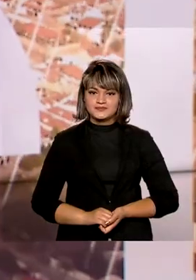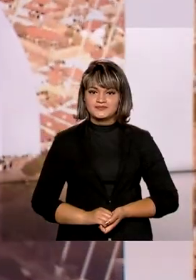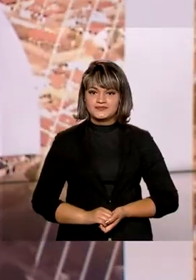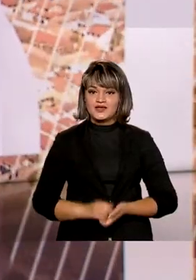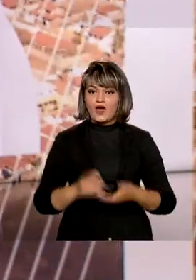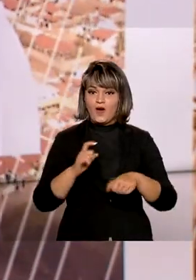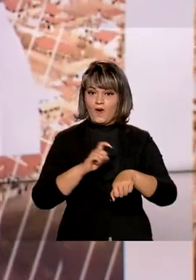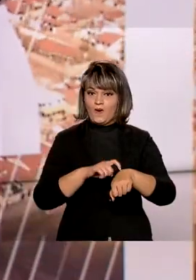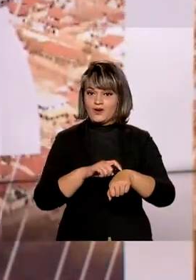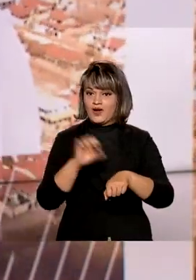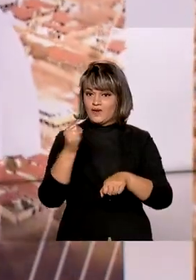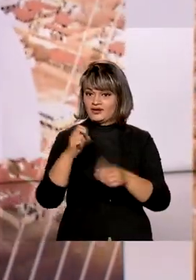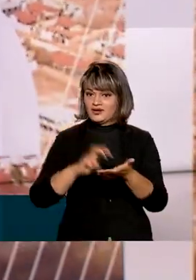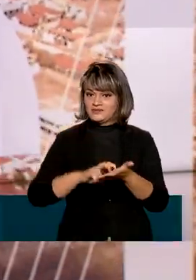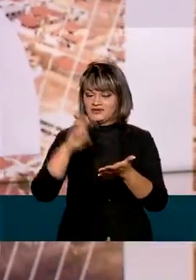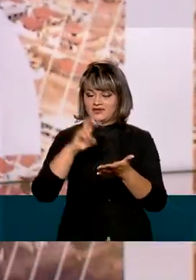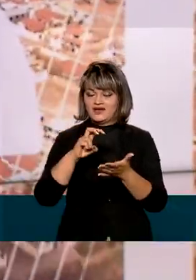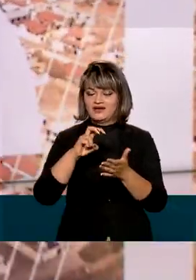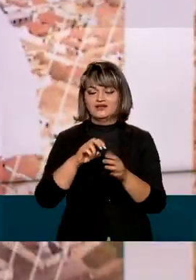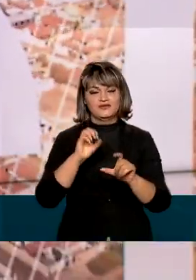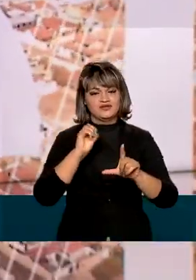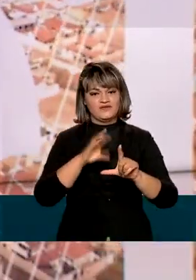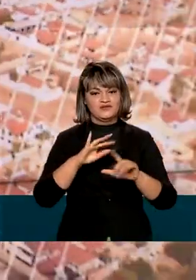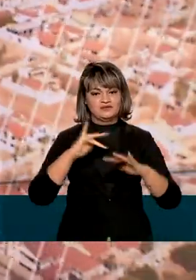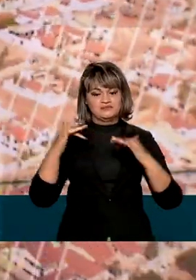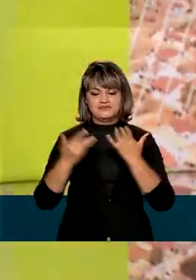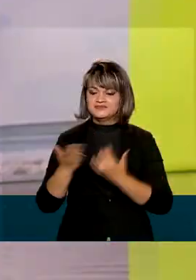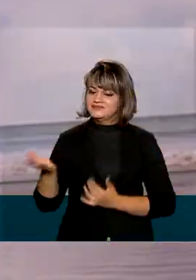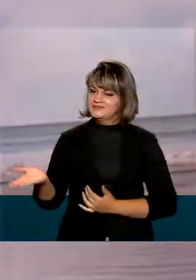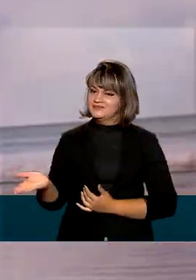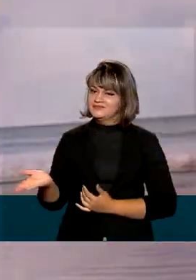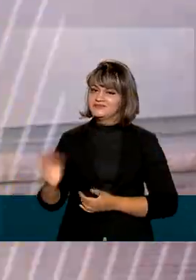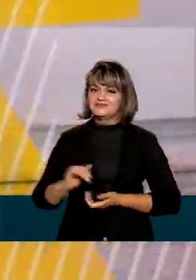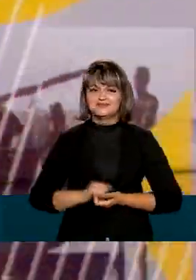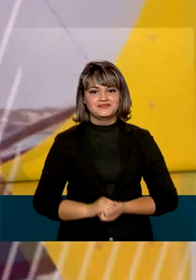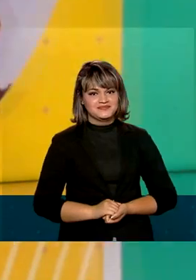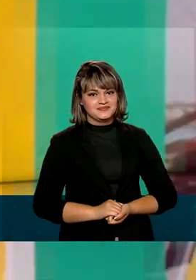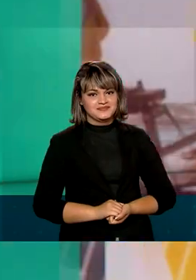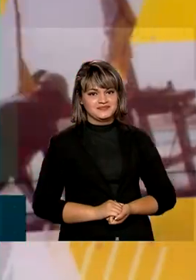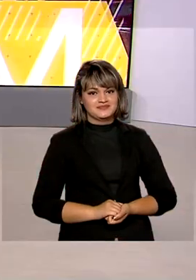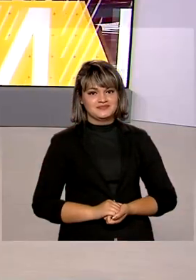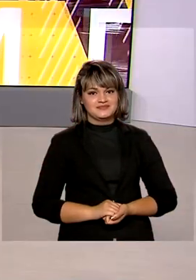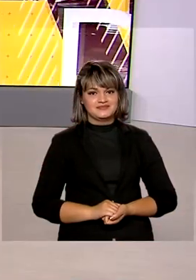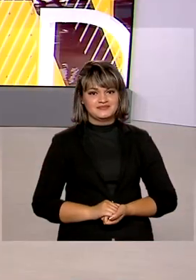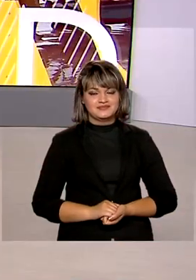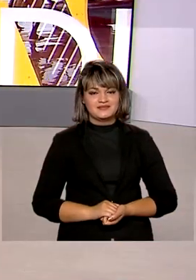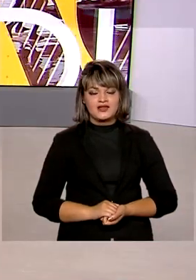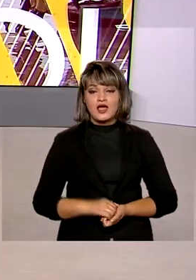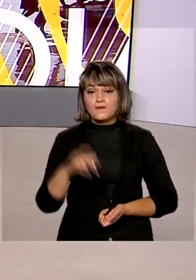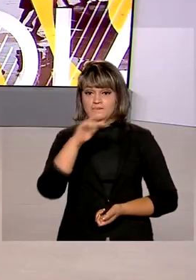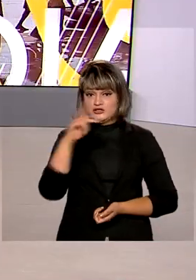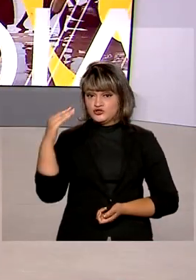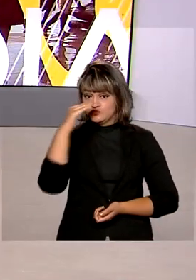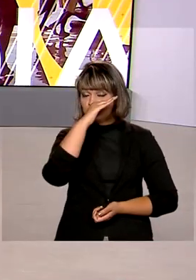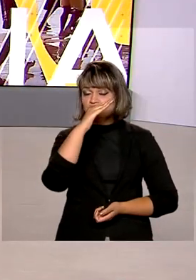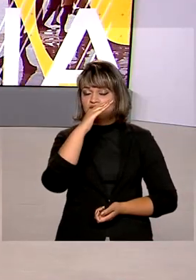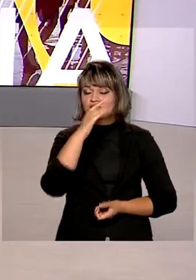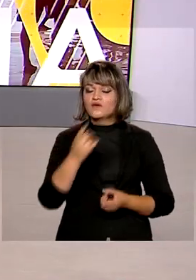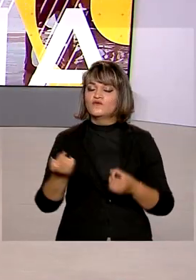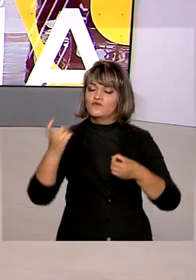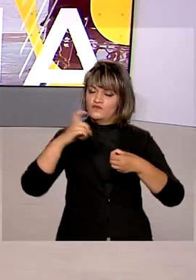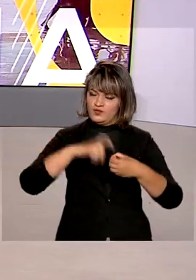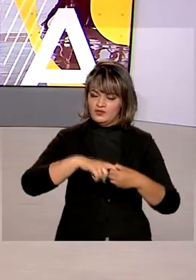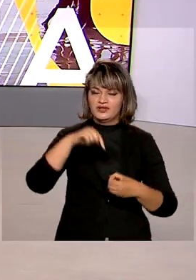Oito horas da manhã, você nos acompanha ao vivo também pelas redes sociais. O presidente Jair Bolsonaro